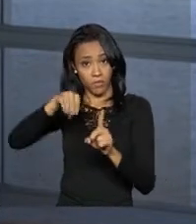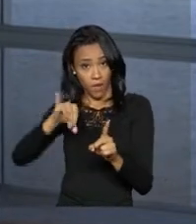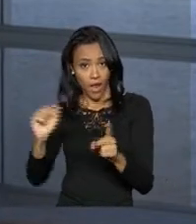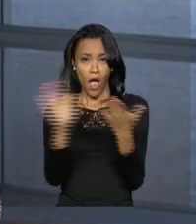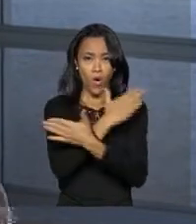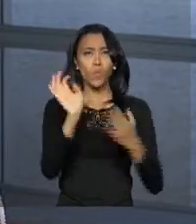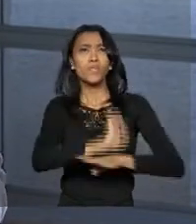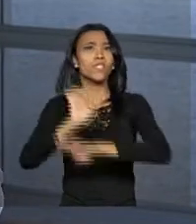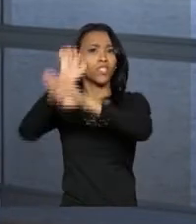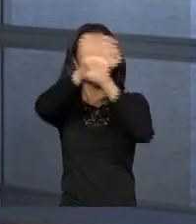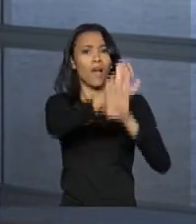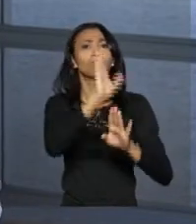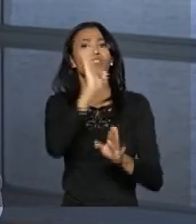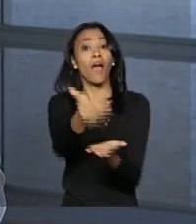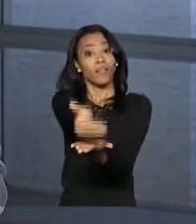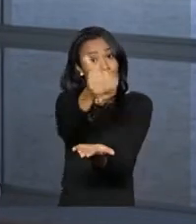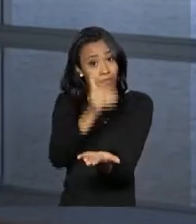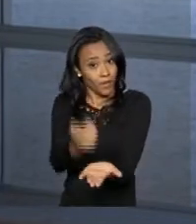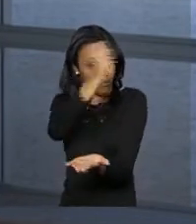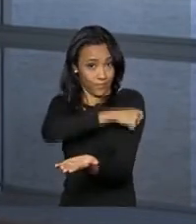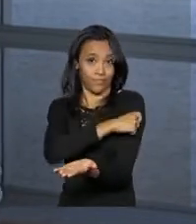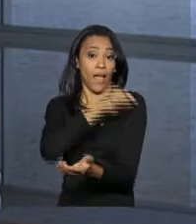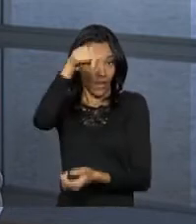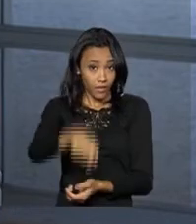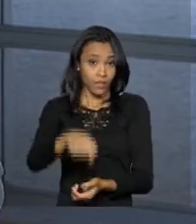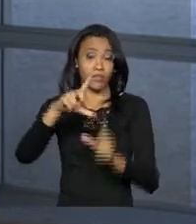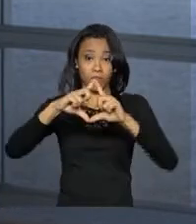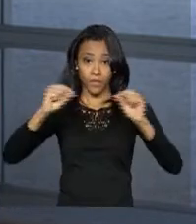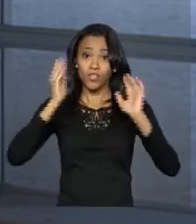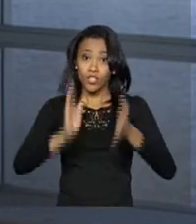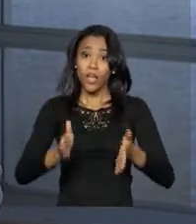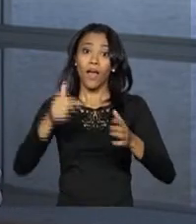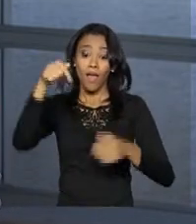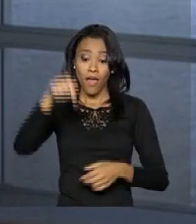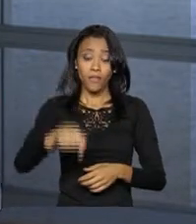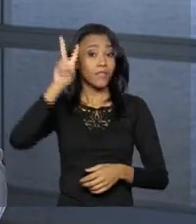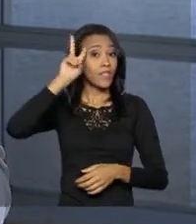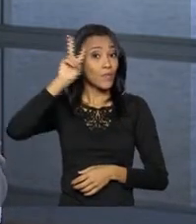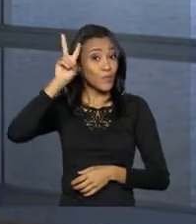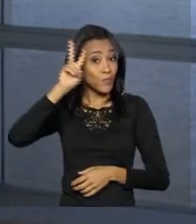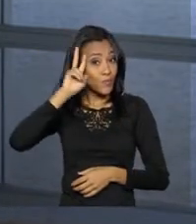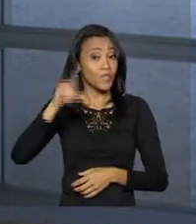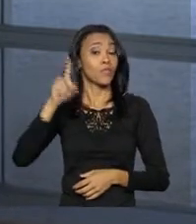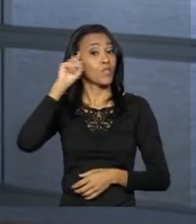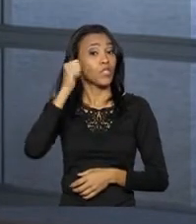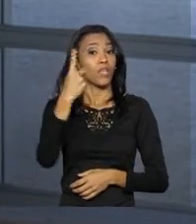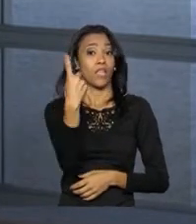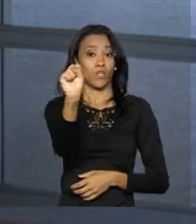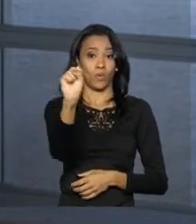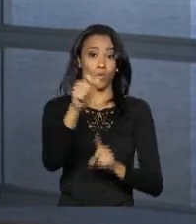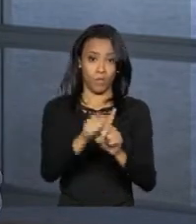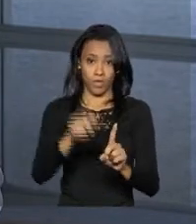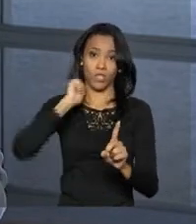estados estão adiantando a vacinação. Aqui no Distrito Federal, ela foi antecipada para essa segunda-feira, dia 18 de abril. Nessa